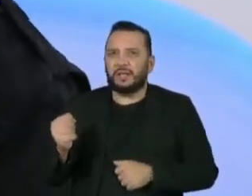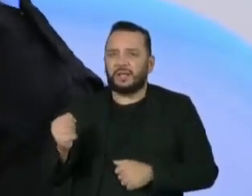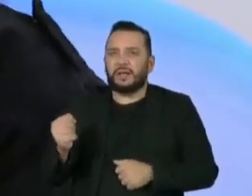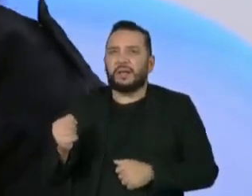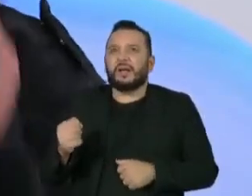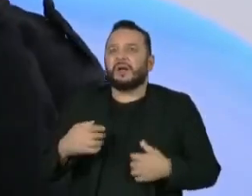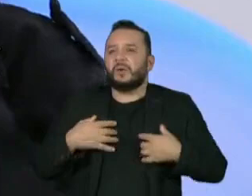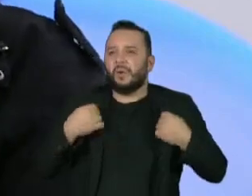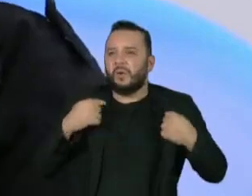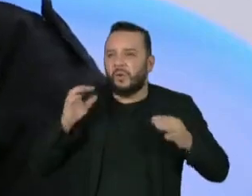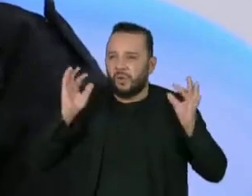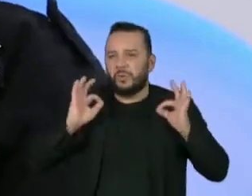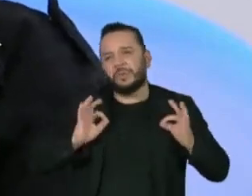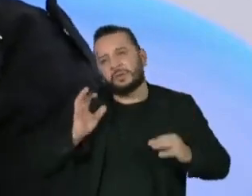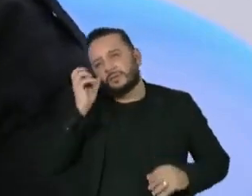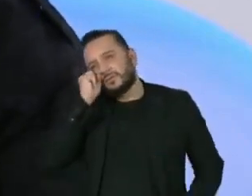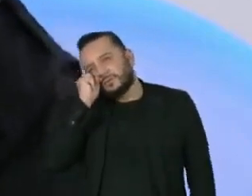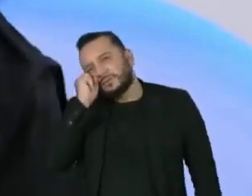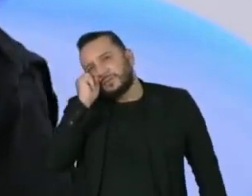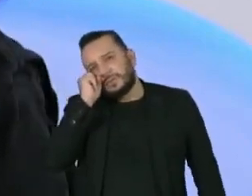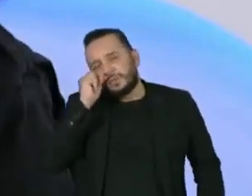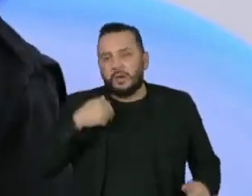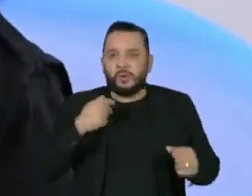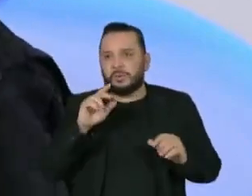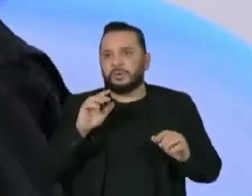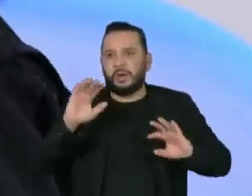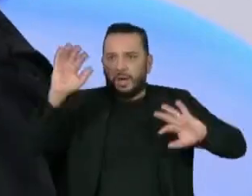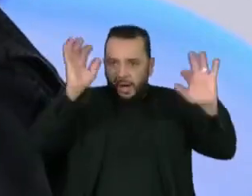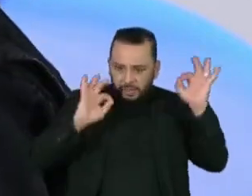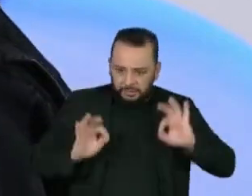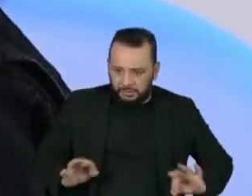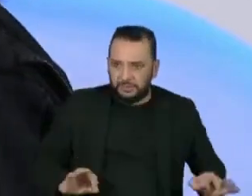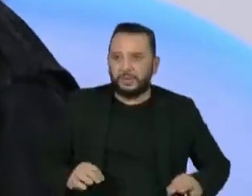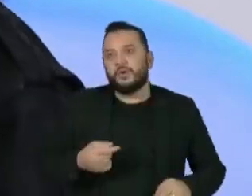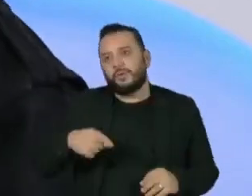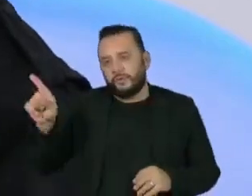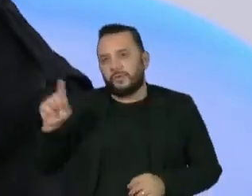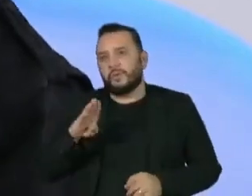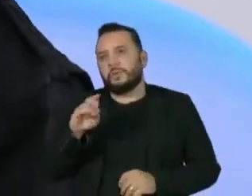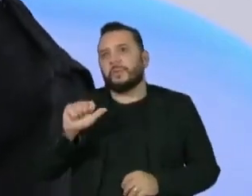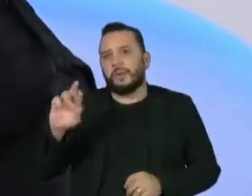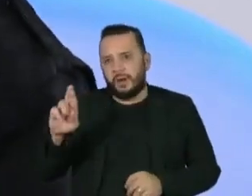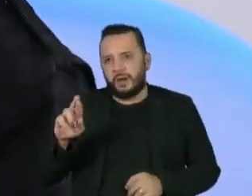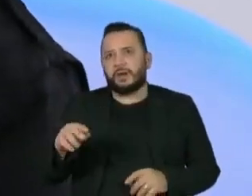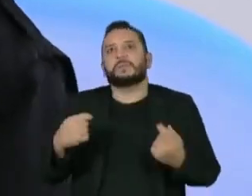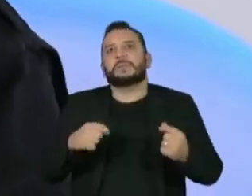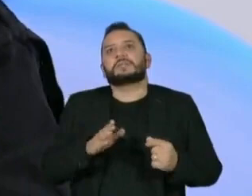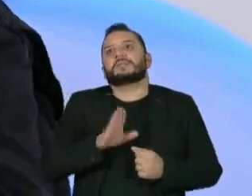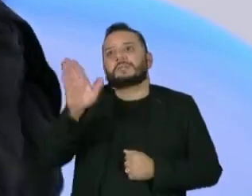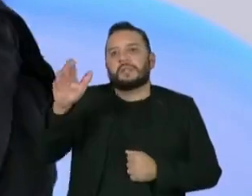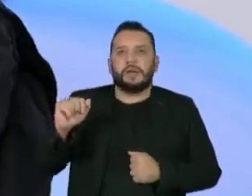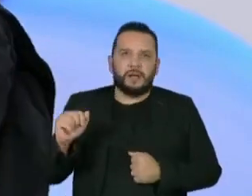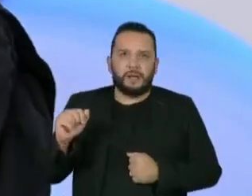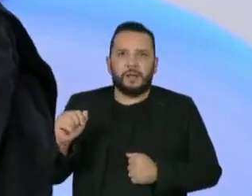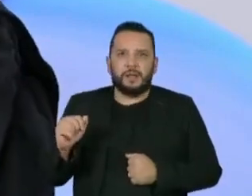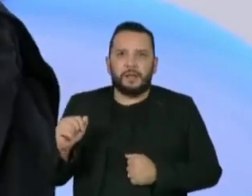a roupa, pus o pijama, deitei, levantei, falei, vou pôr a roupa, eu vou lá. Eu tenho que ir lá. E aí,